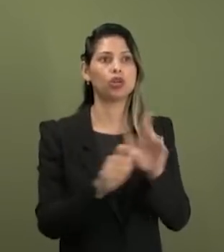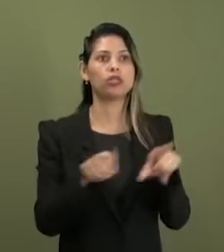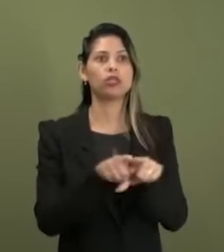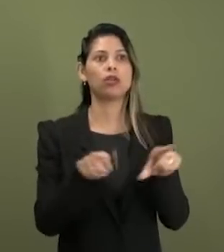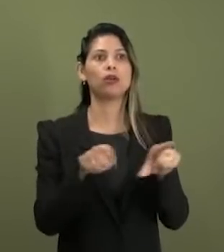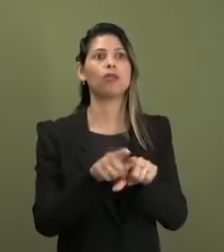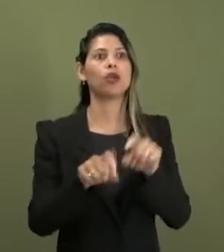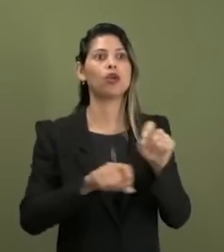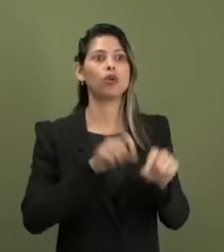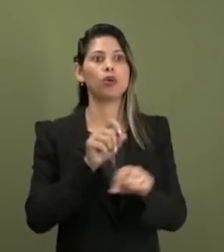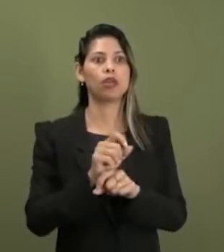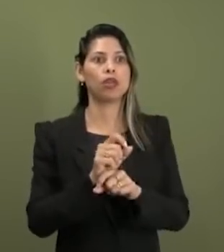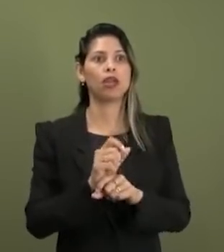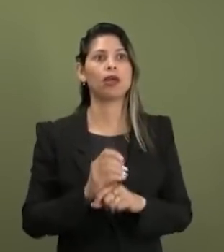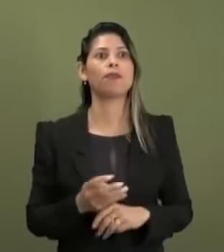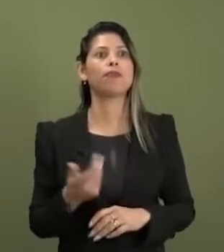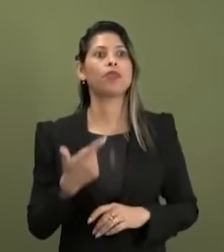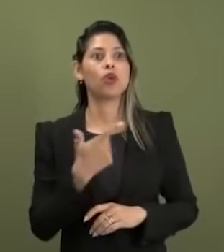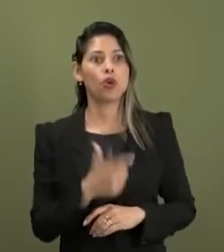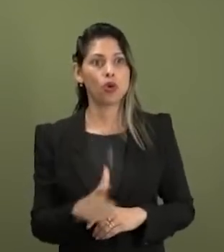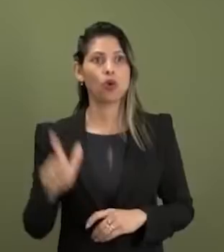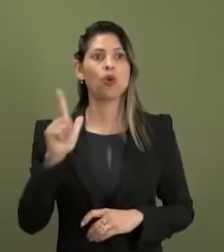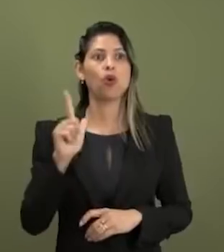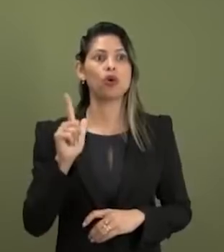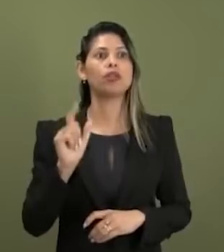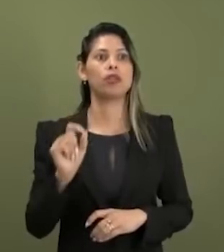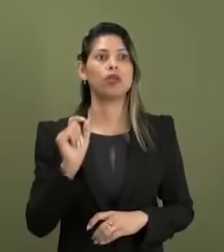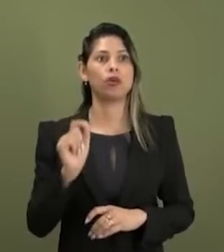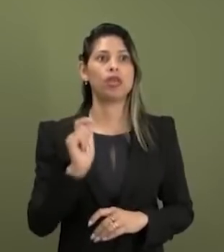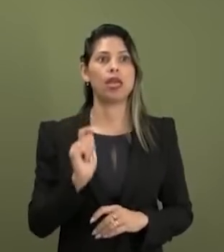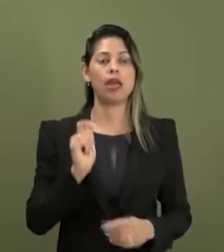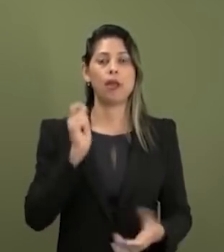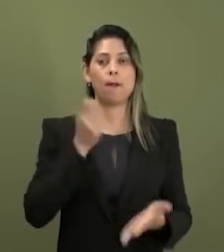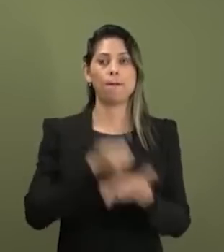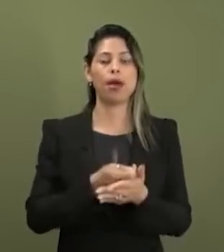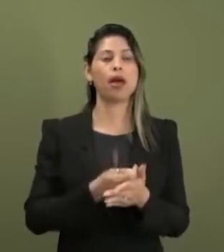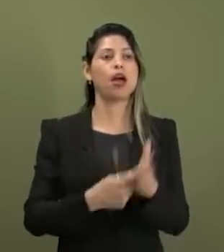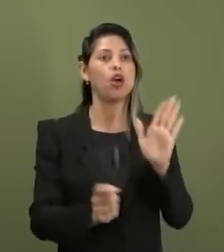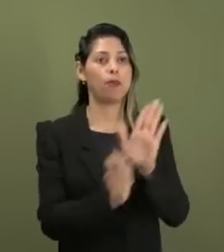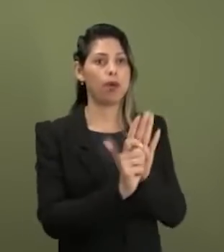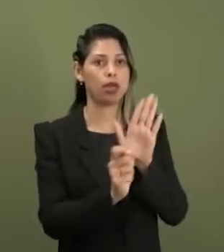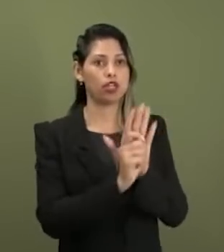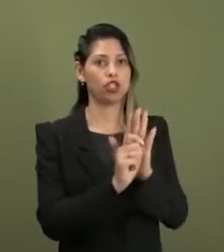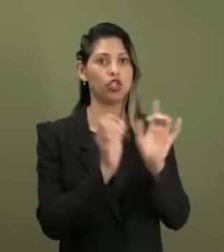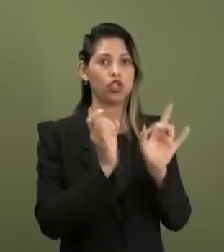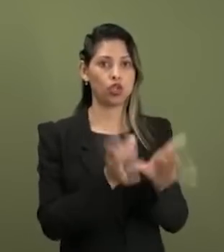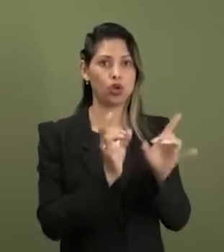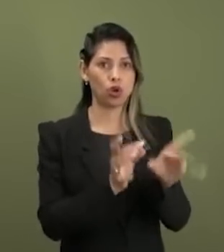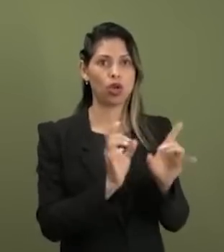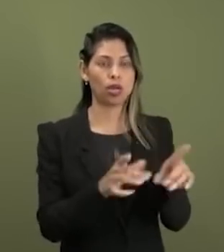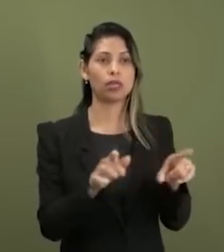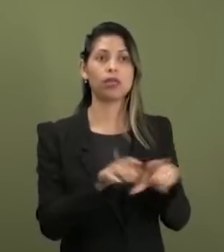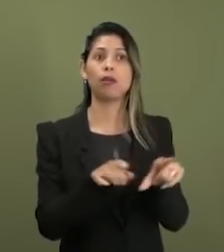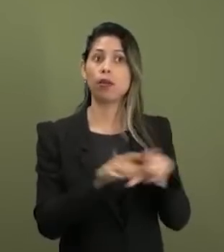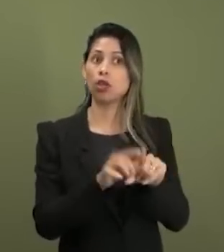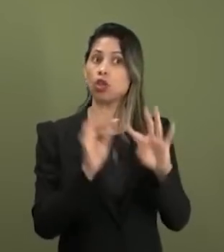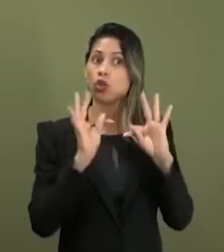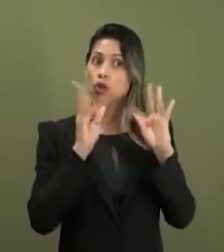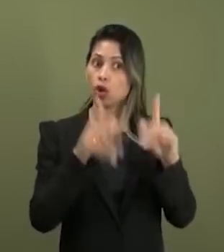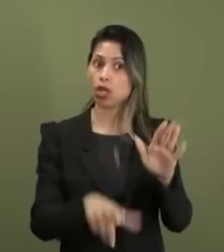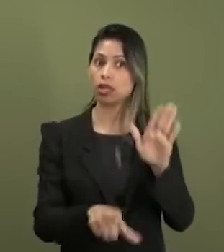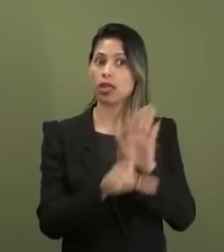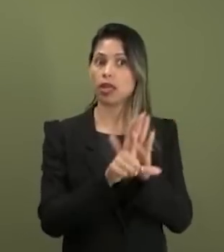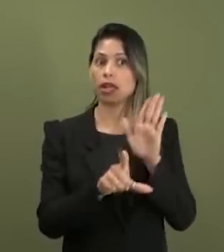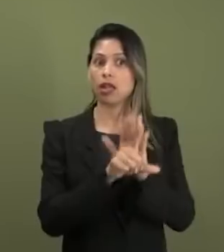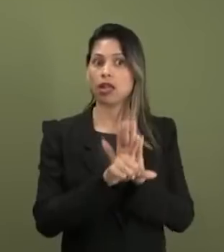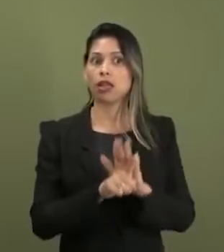de se prever o crime de tráfico de drogas com a pena a ele cominada, naquelas modalidades todas que estão na lei, e de prever também